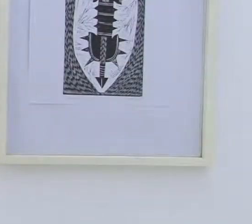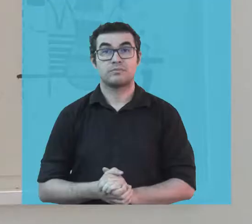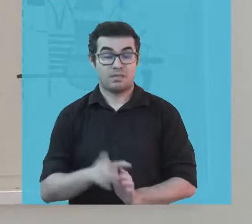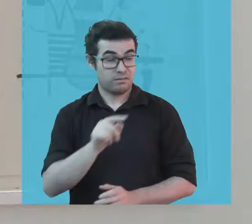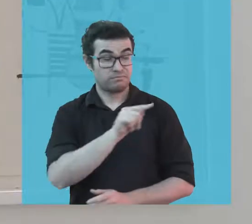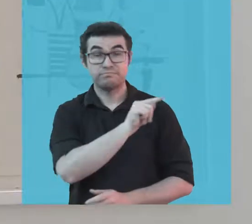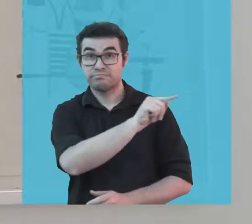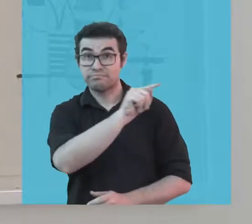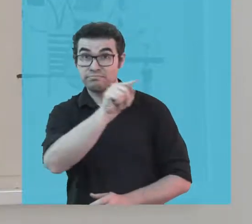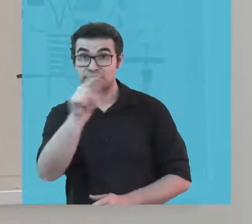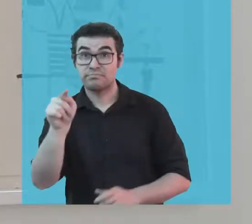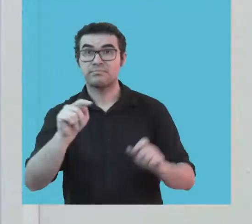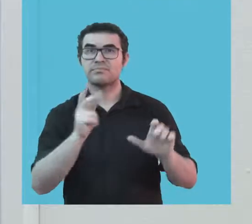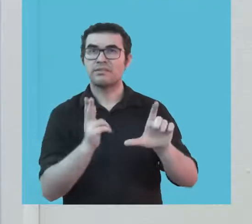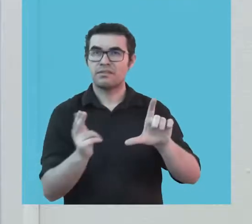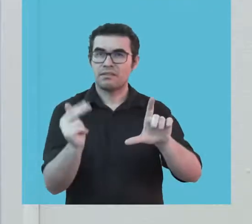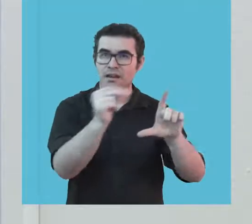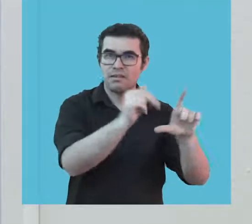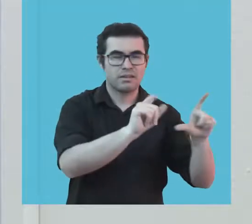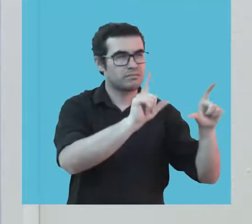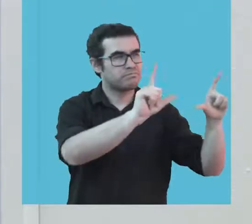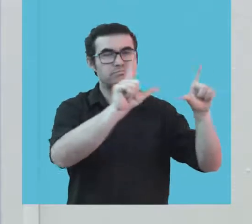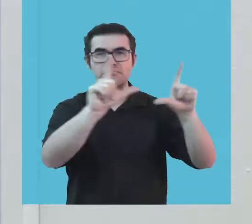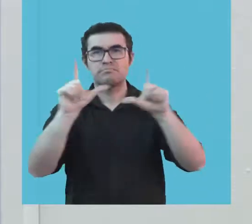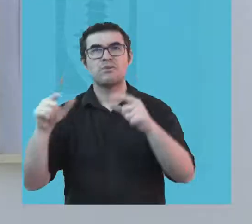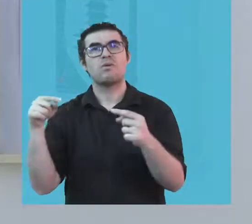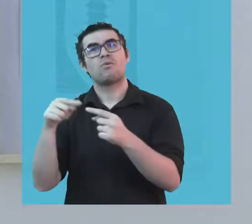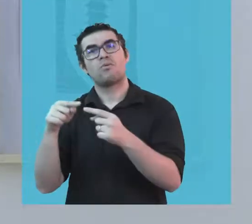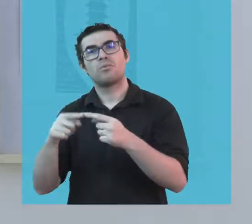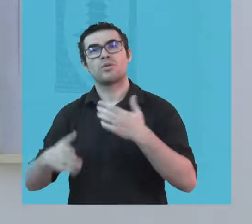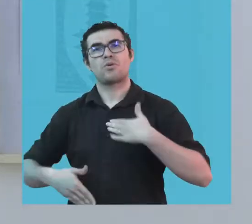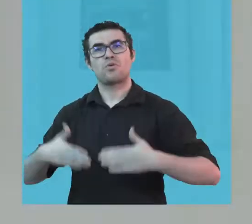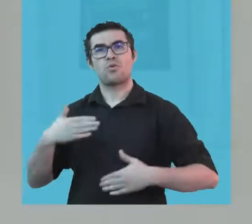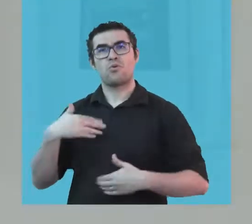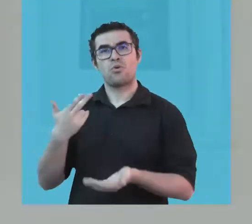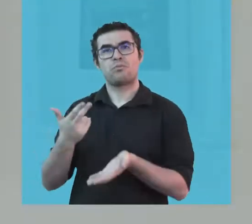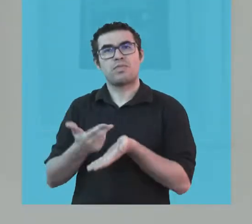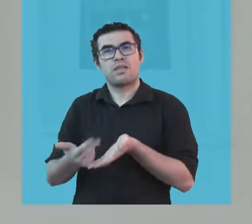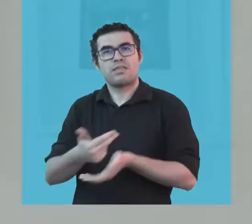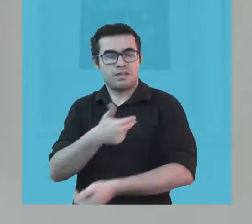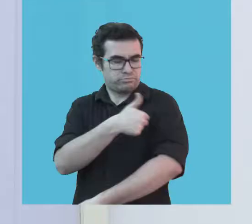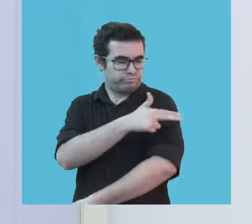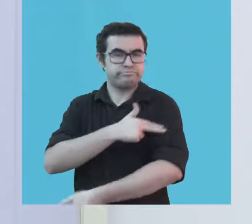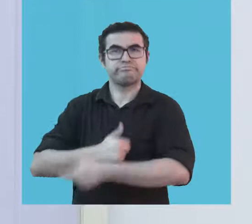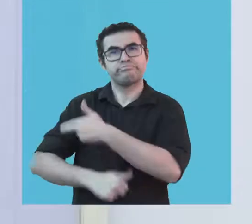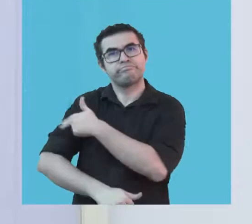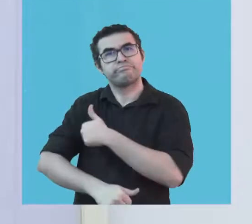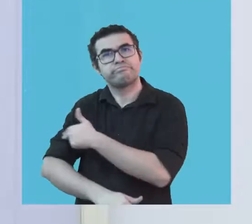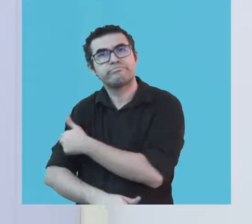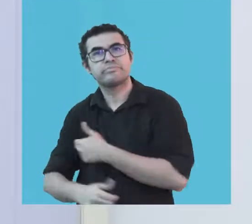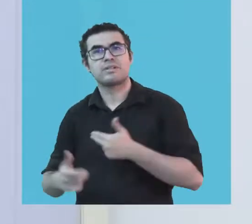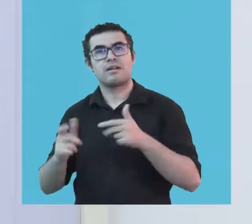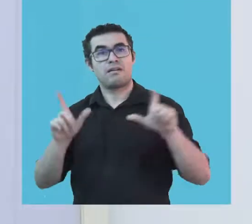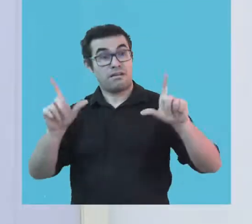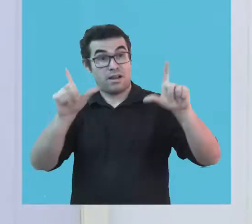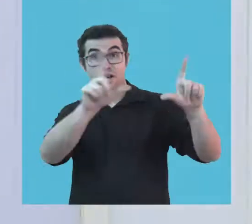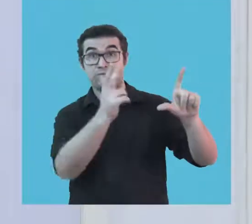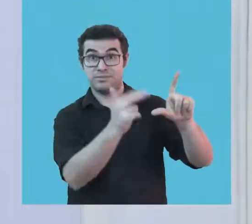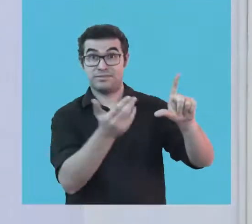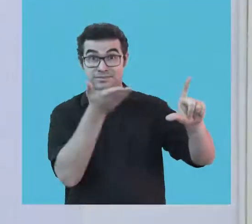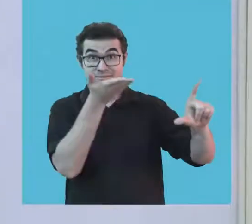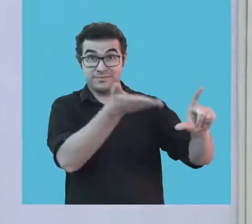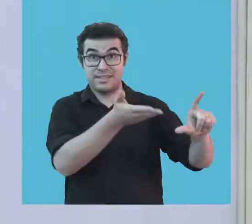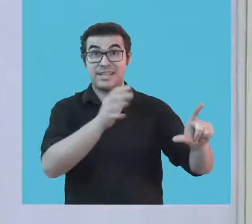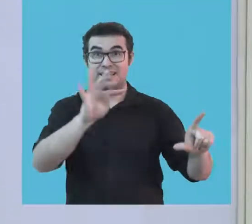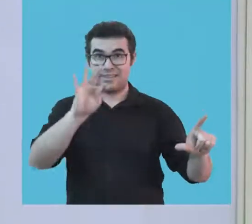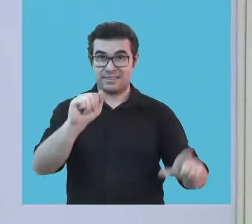Os trabalhos remetem às pinturas corporais, às armas, à vegetação. A gravura Takapi Esporão